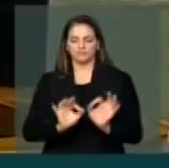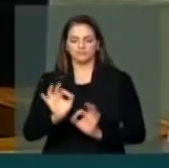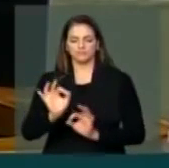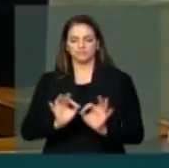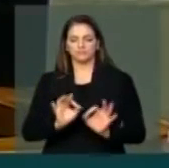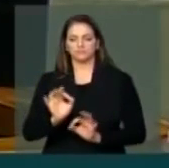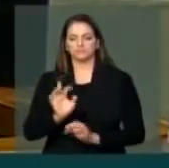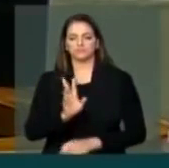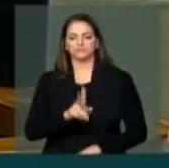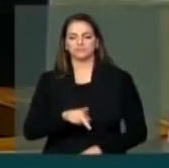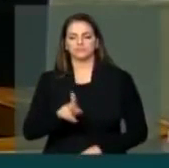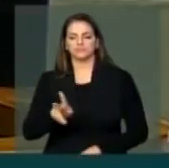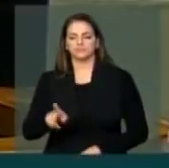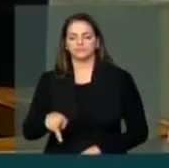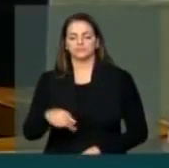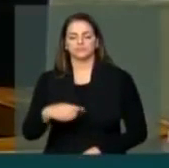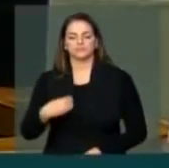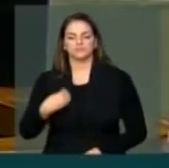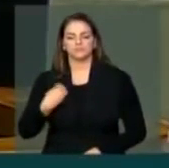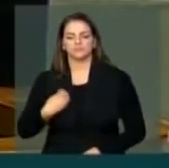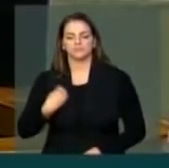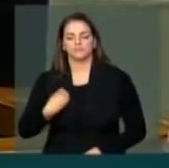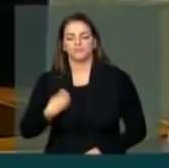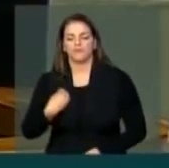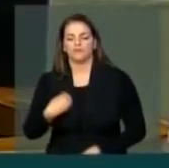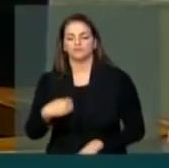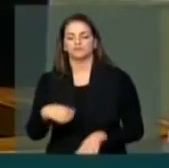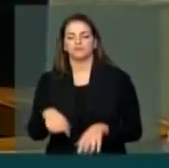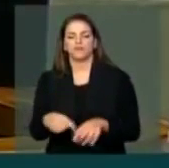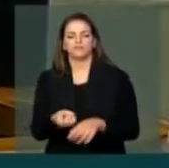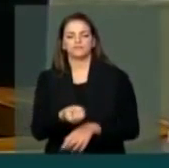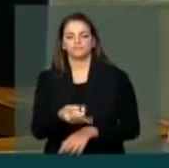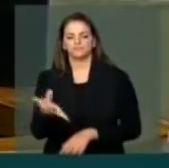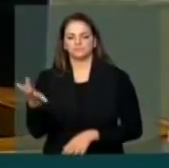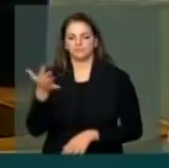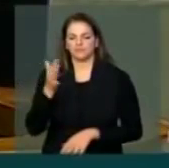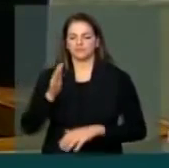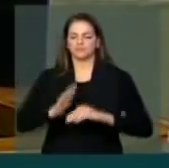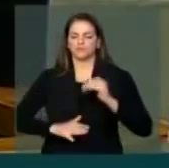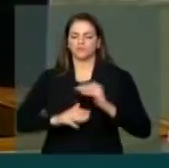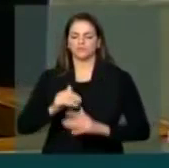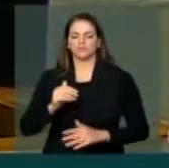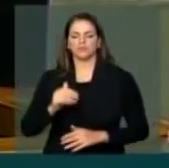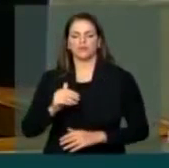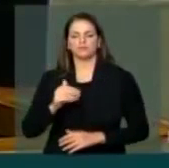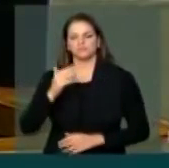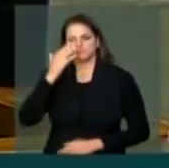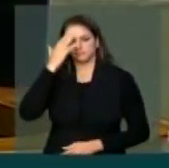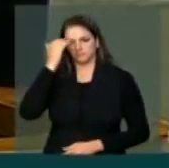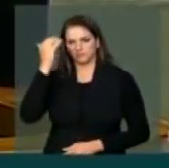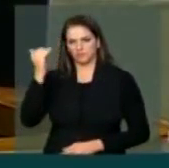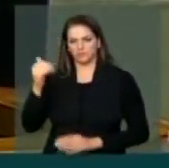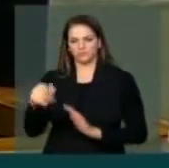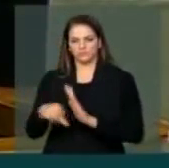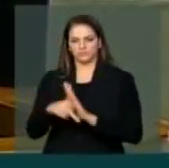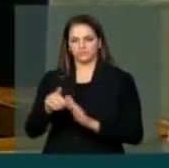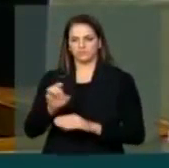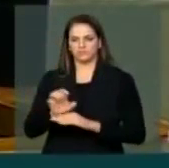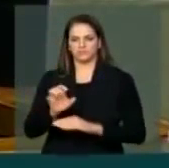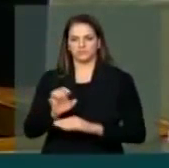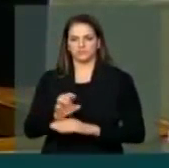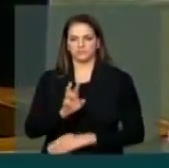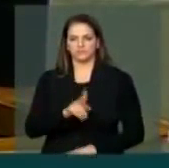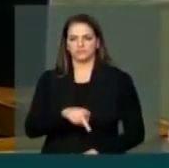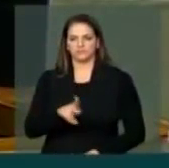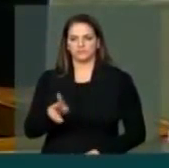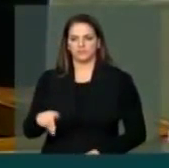docente professores da Universidade Federal e profissionais de reconhecidas competências da comunidade. O professor Antenor